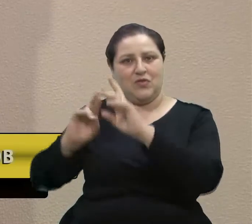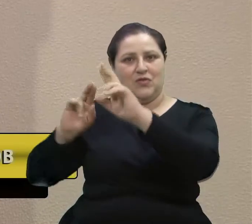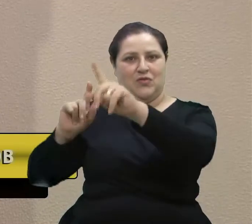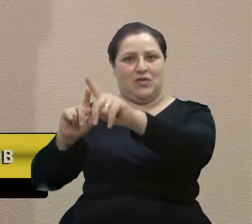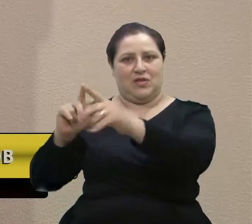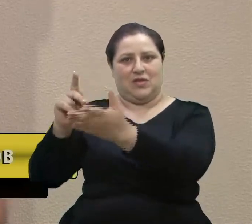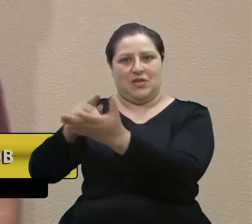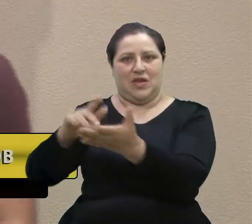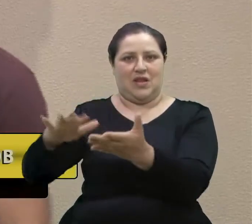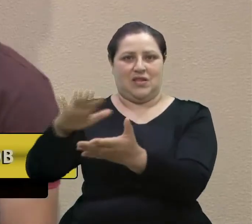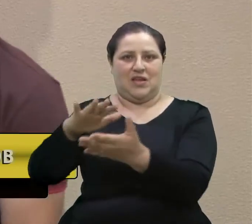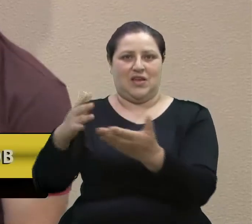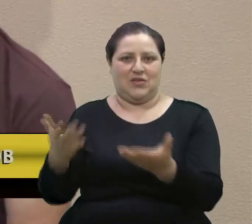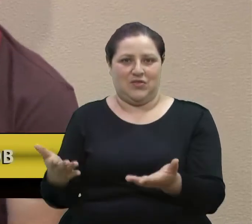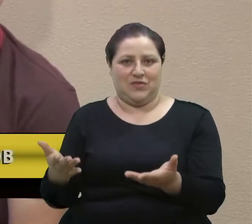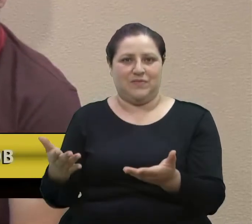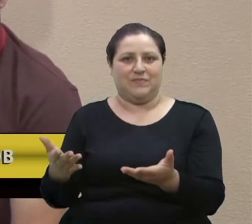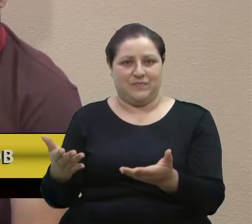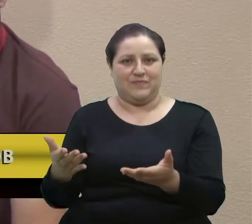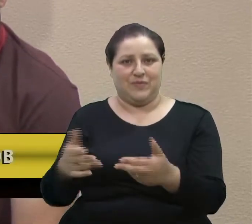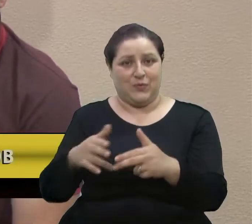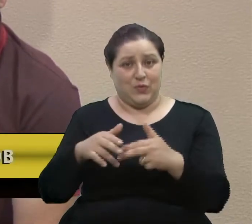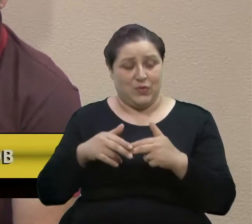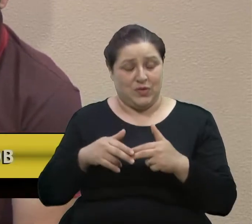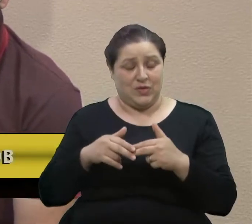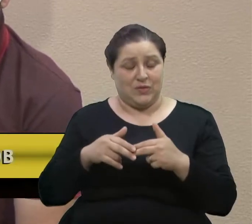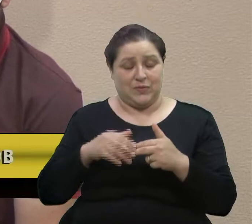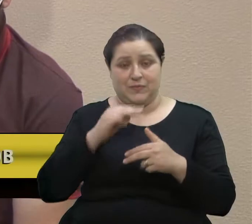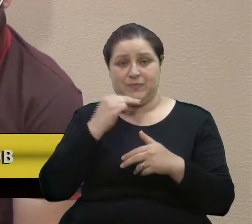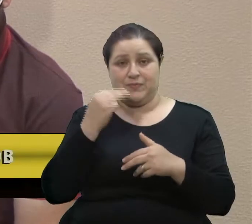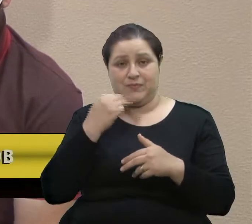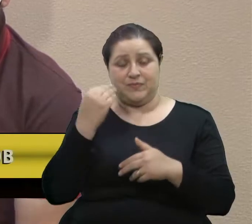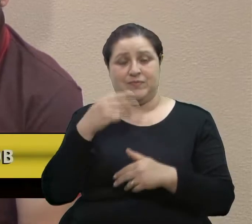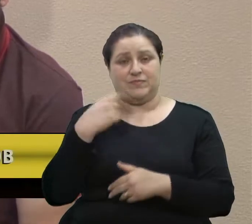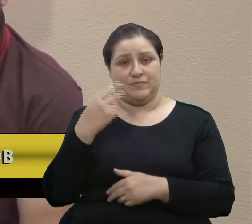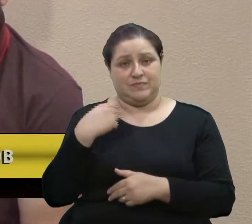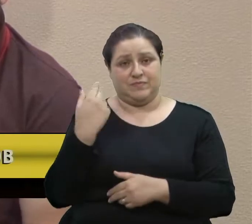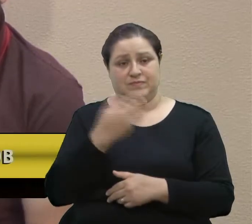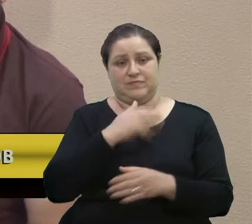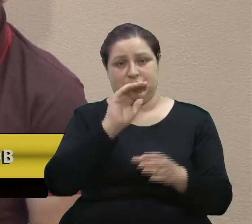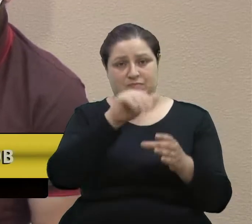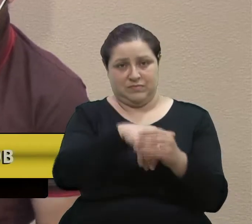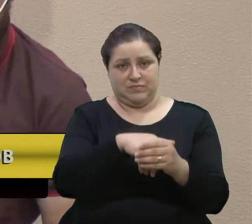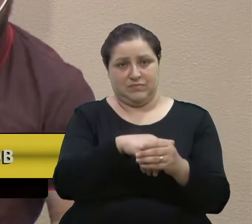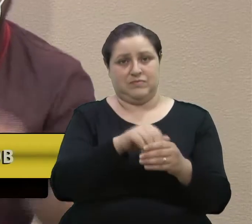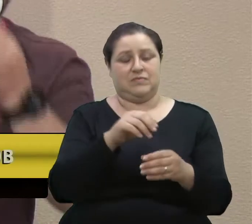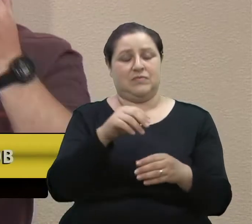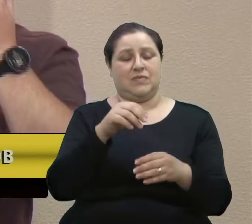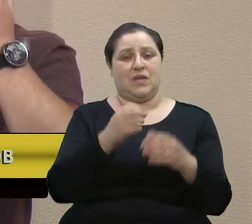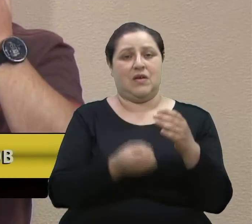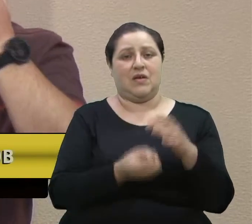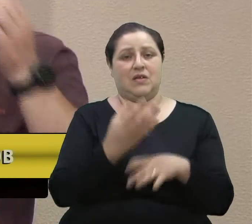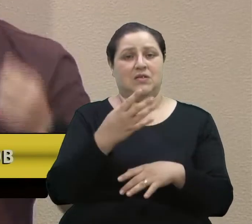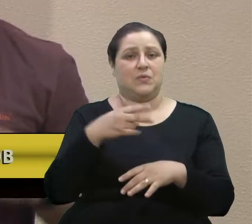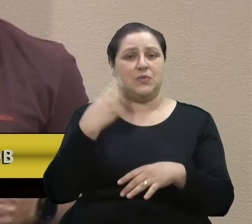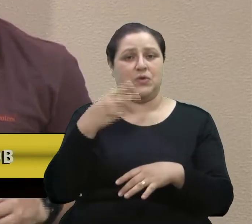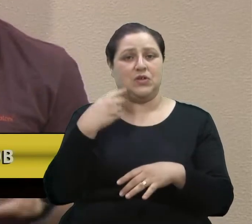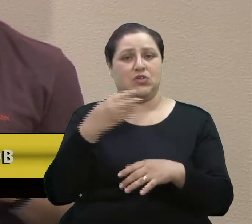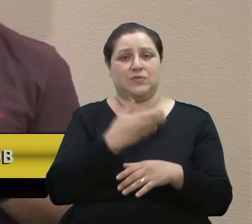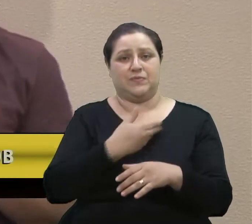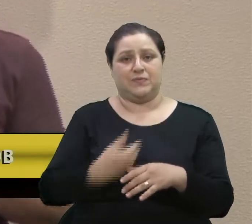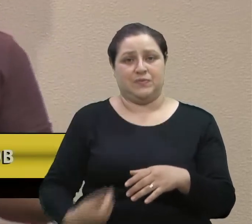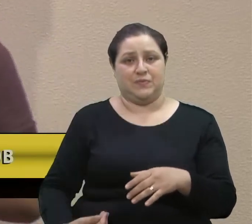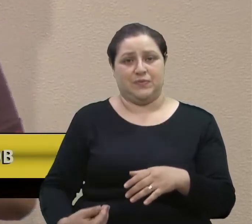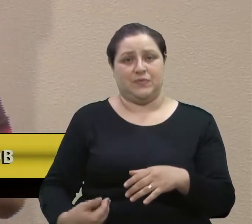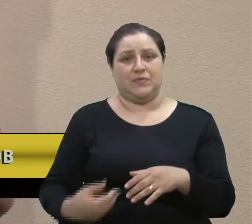é a realidade deles. Então, vereadora Marisol, a gente vota aqui a criação de uma política pública. E foi extremamente importante